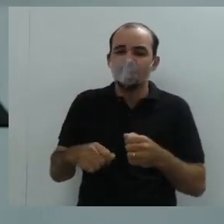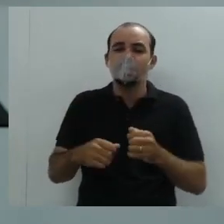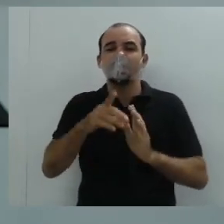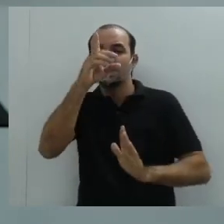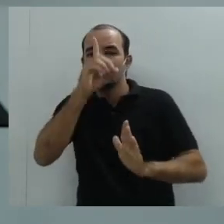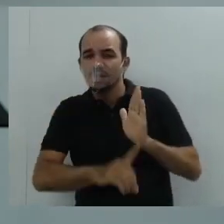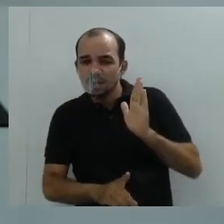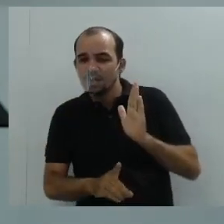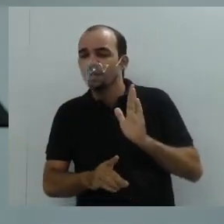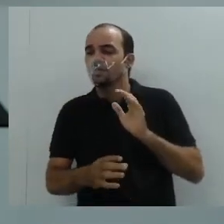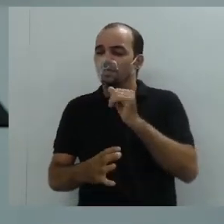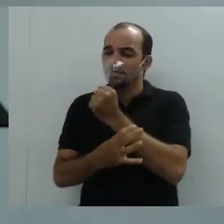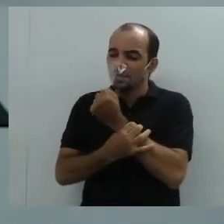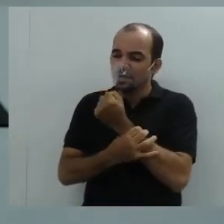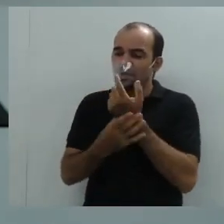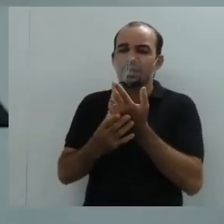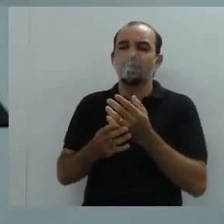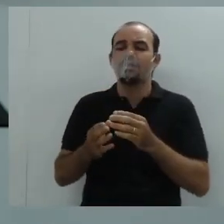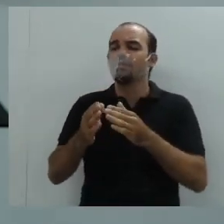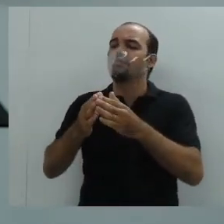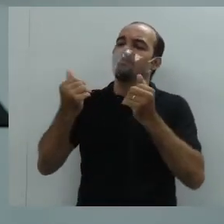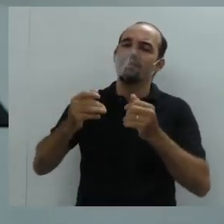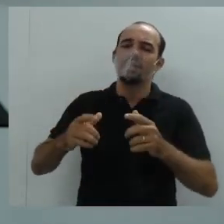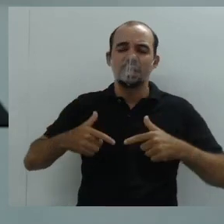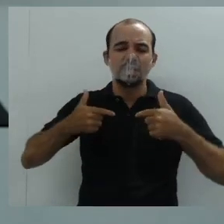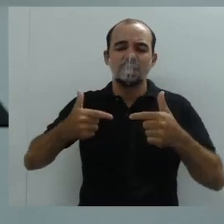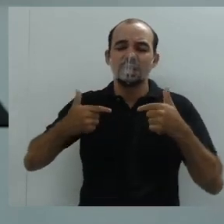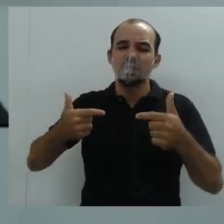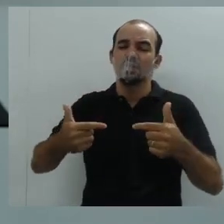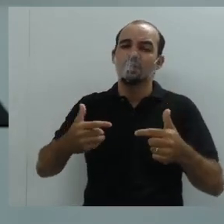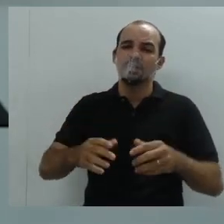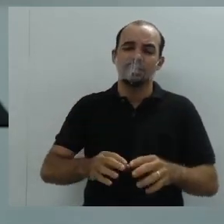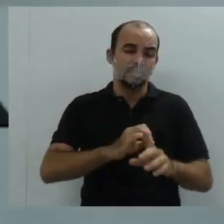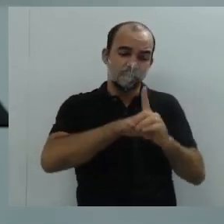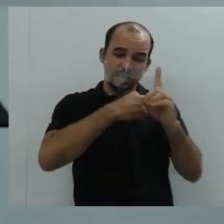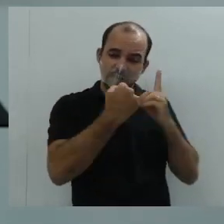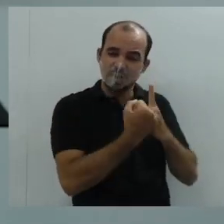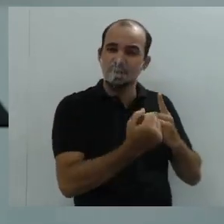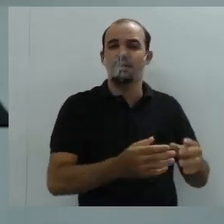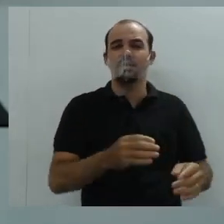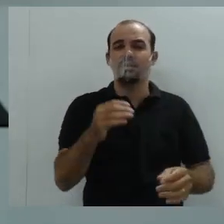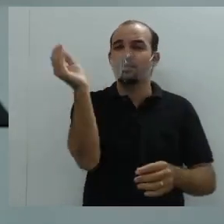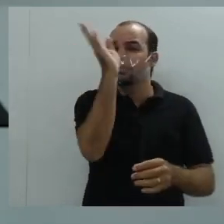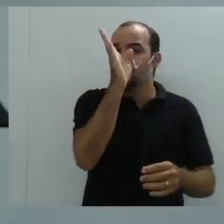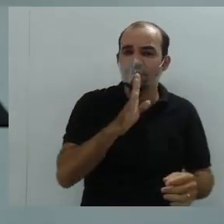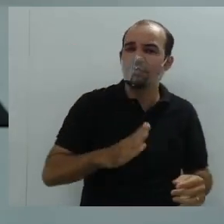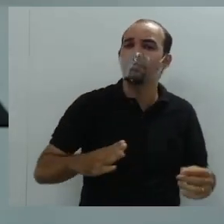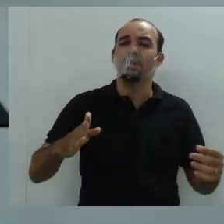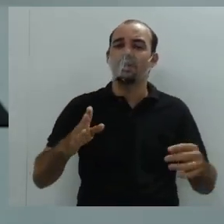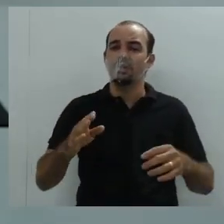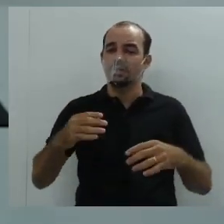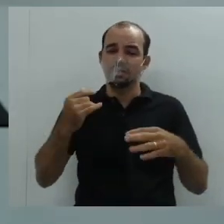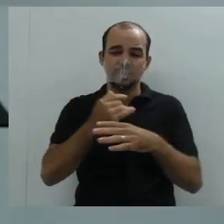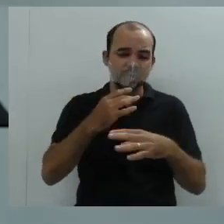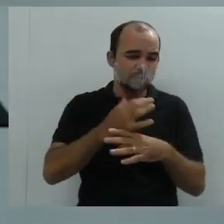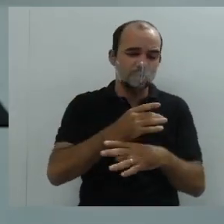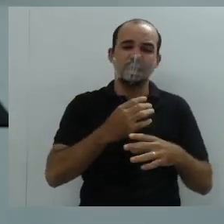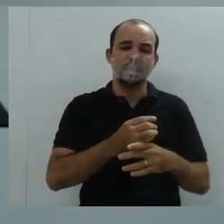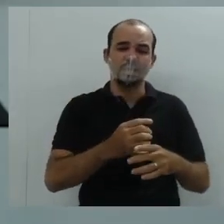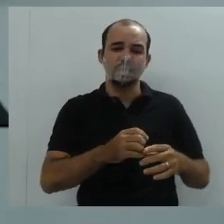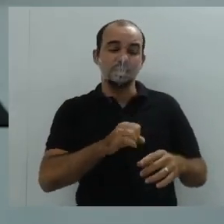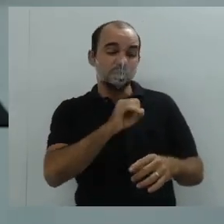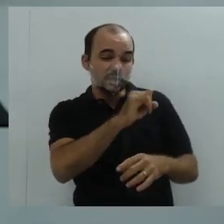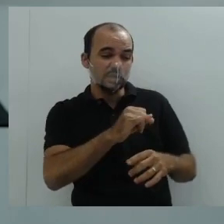pode utilizar no nosso bairro, na nossa cidade, no nosso país como um todo. Uma outra situação em que a gente pode utilizar